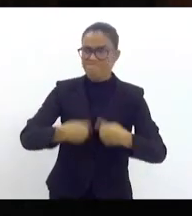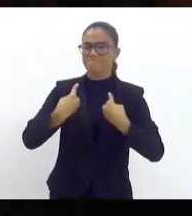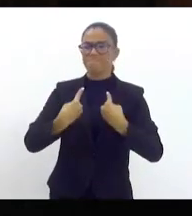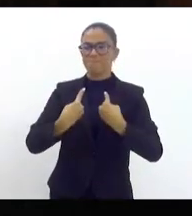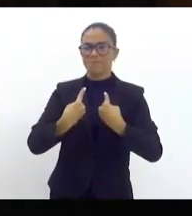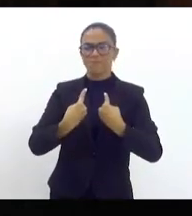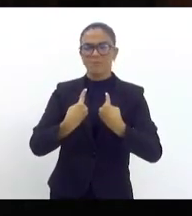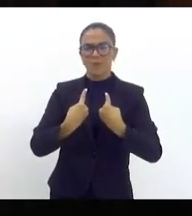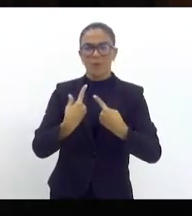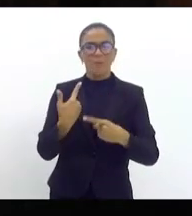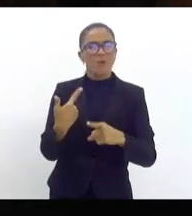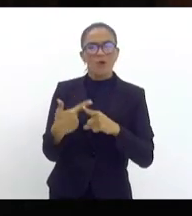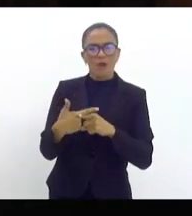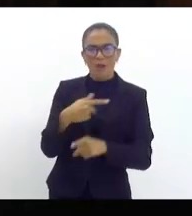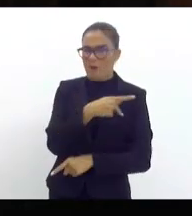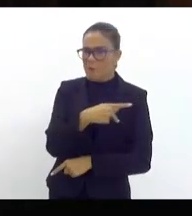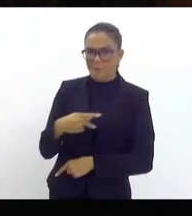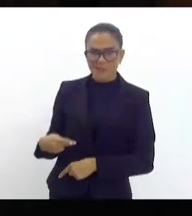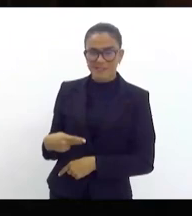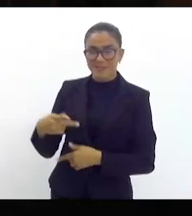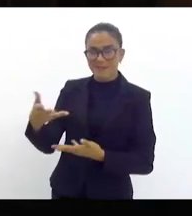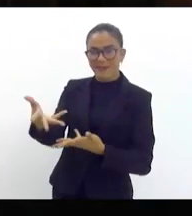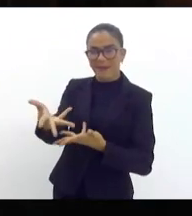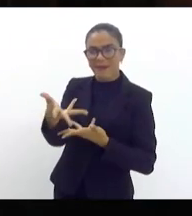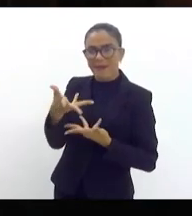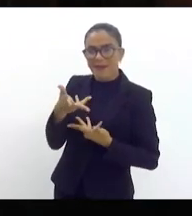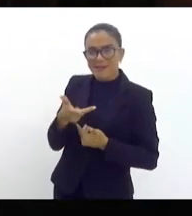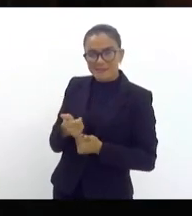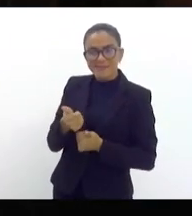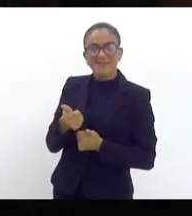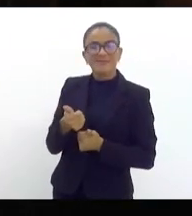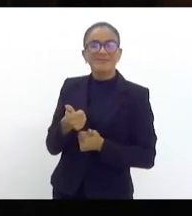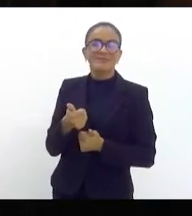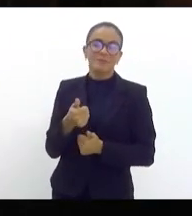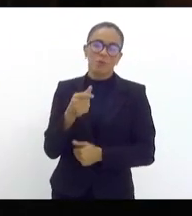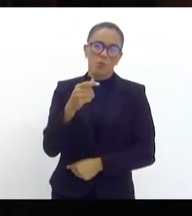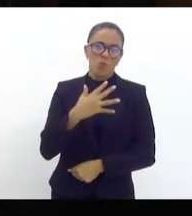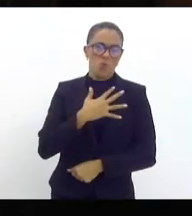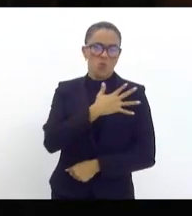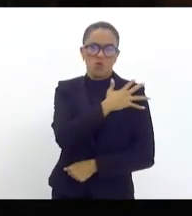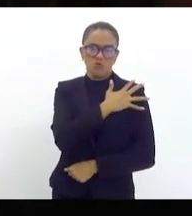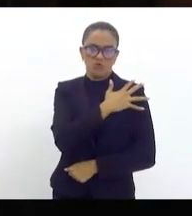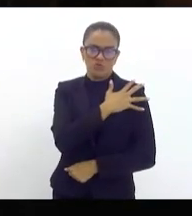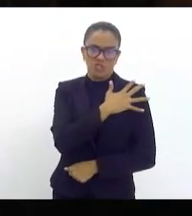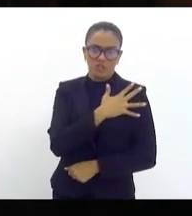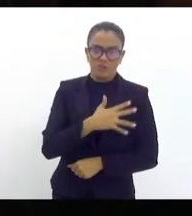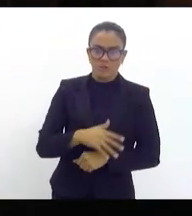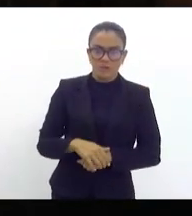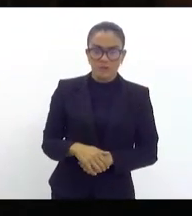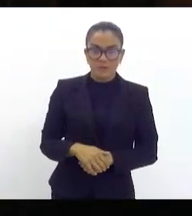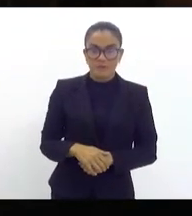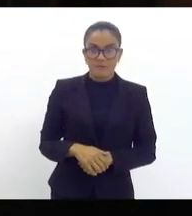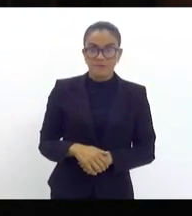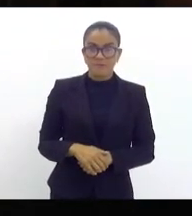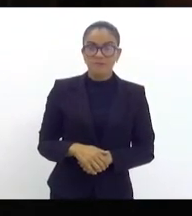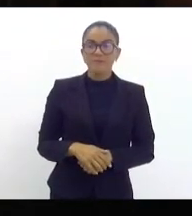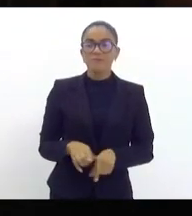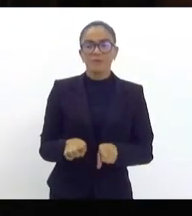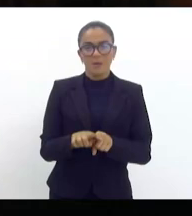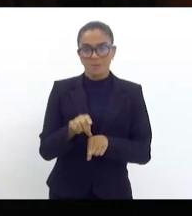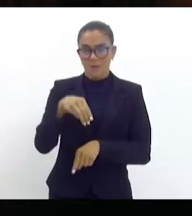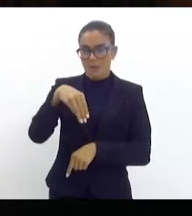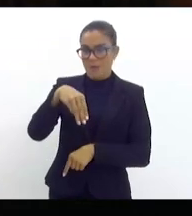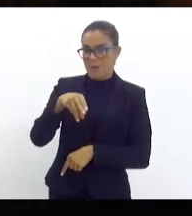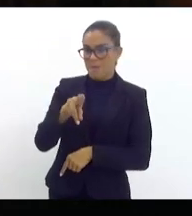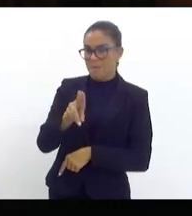à frente do governo federal, recebendo aqui no nosso país um ditador. E o Maduro,